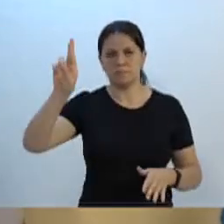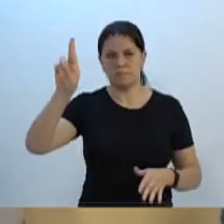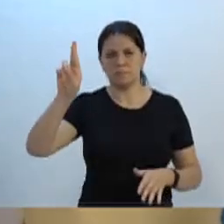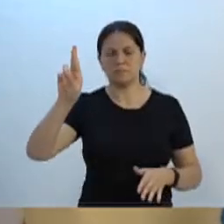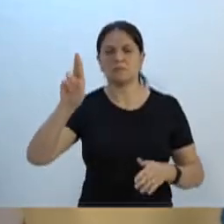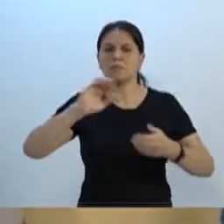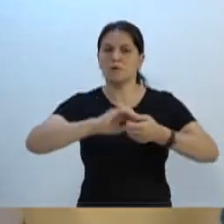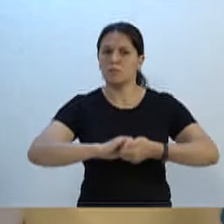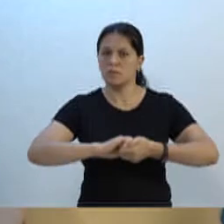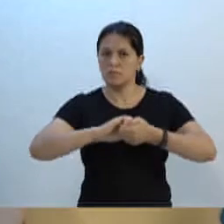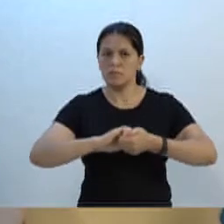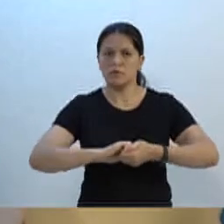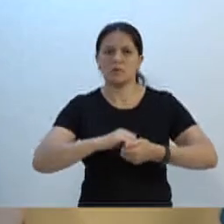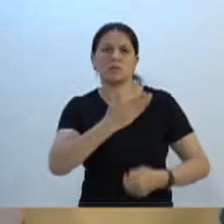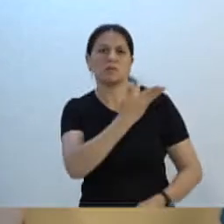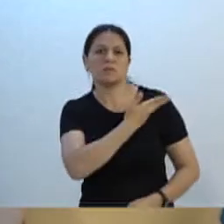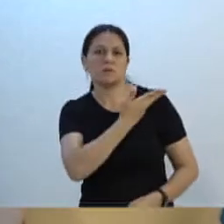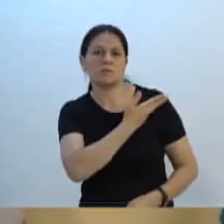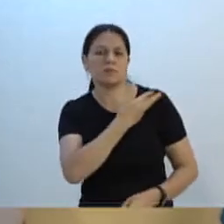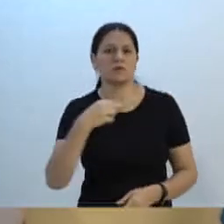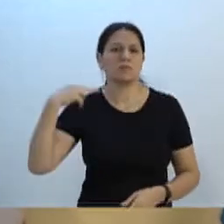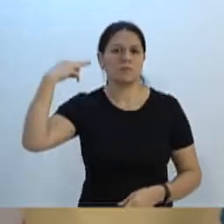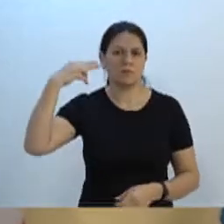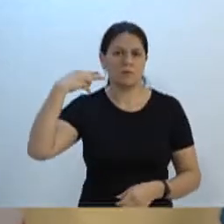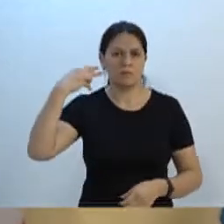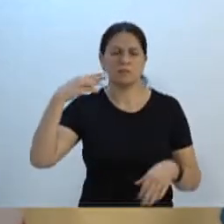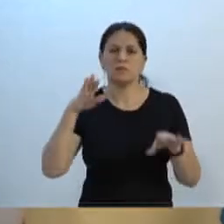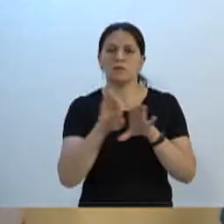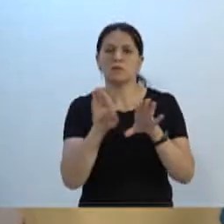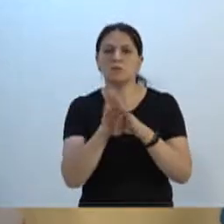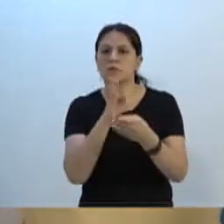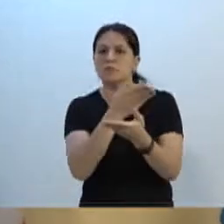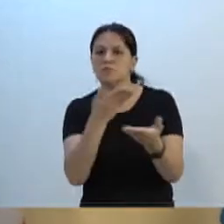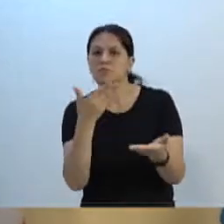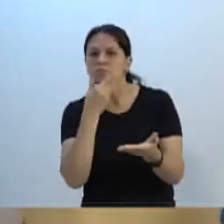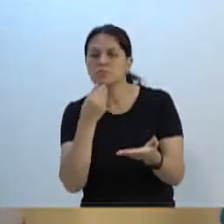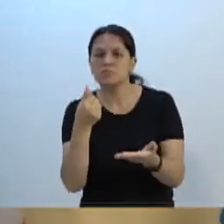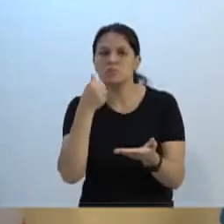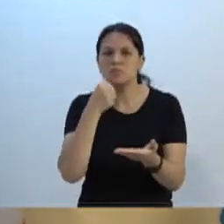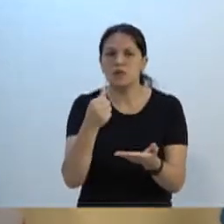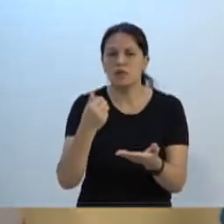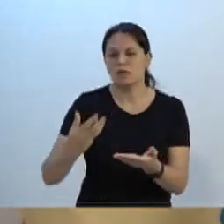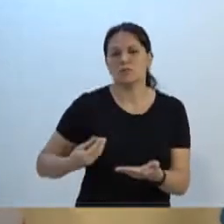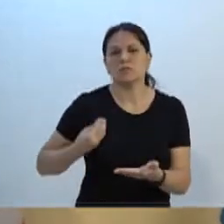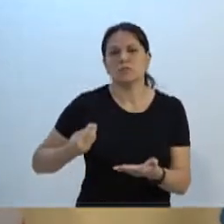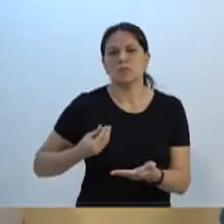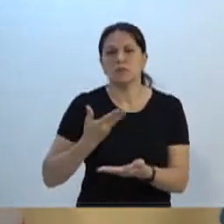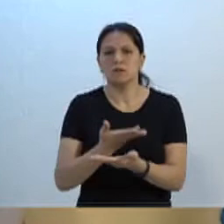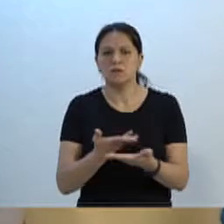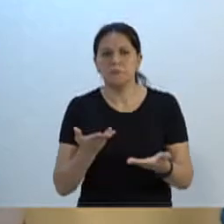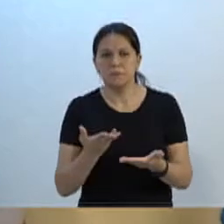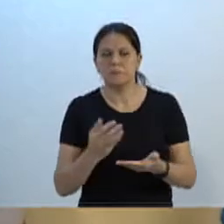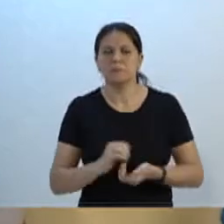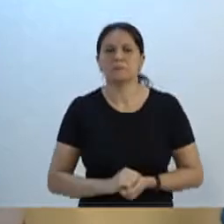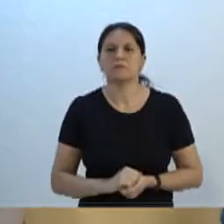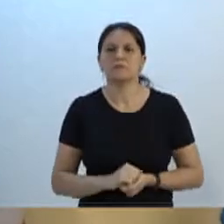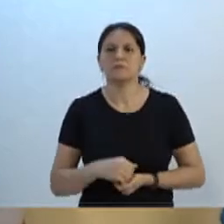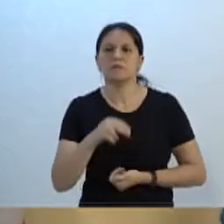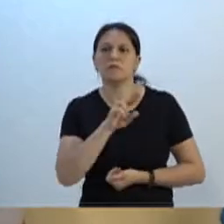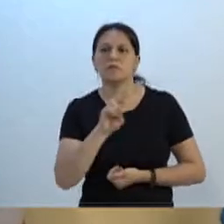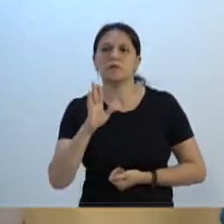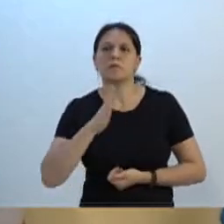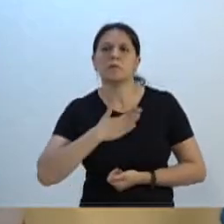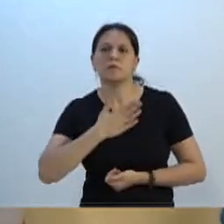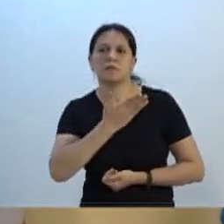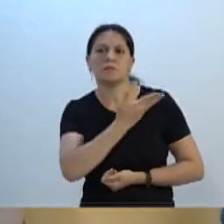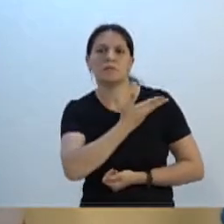cumprimento os colegas vereadores que compõem o Parlamento, senhores e senhoras que nos ouro com a presença em plenário, em nome do meu amigo